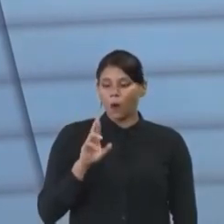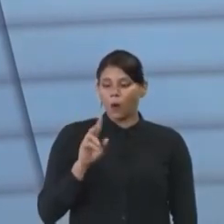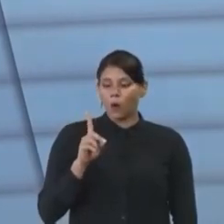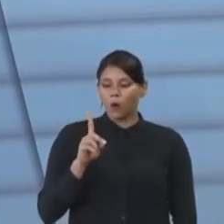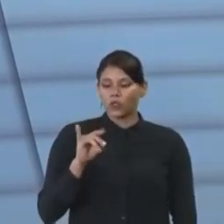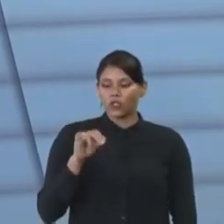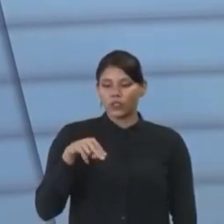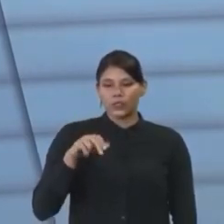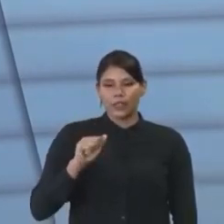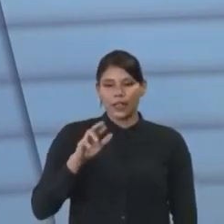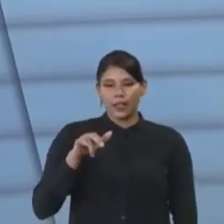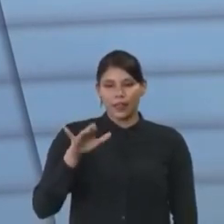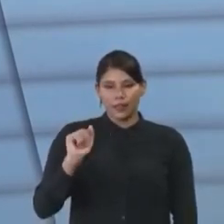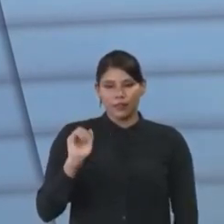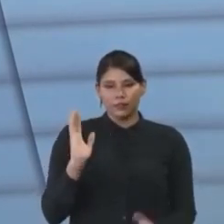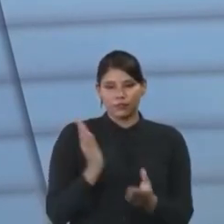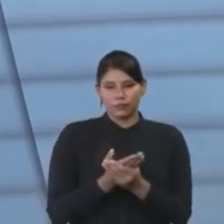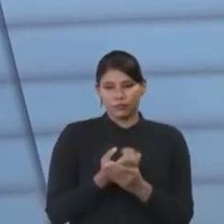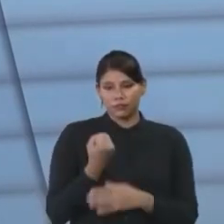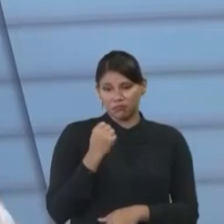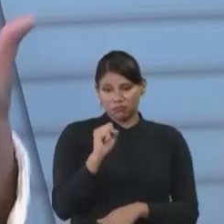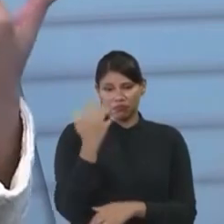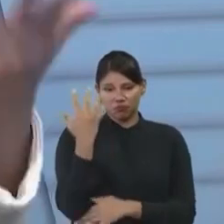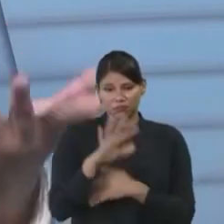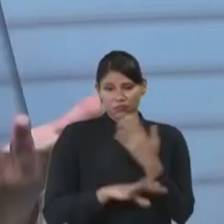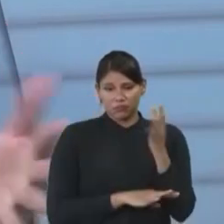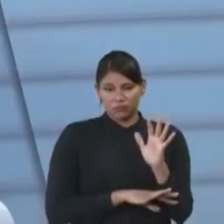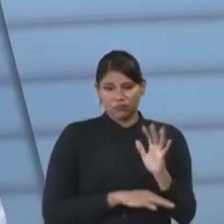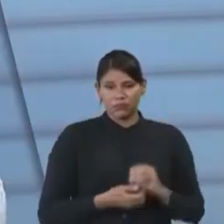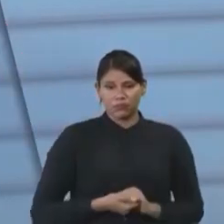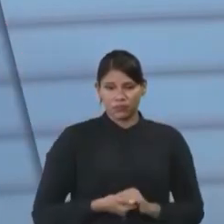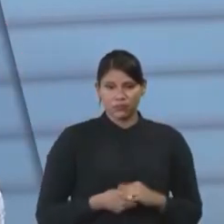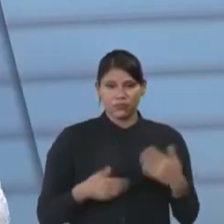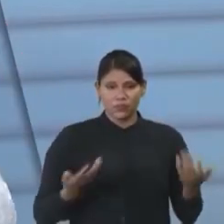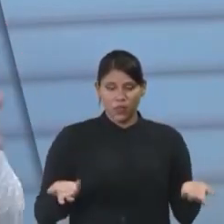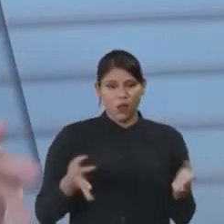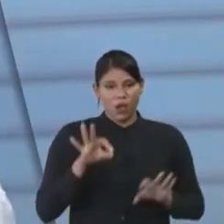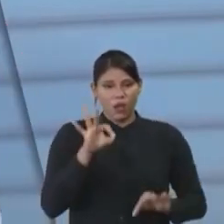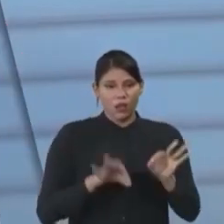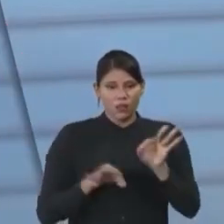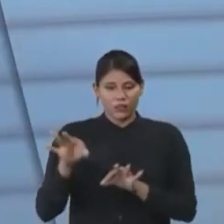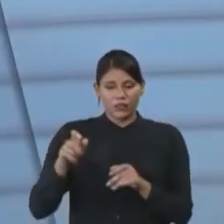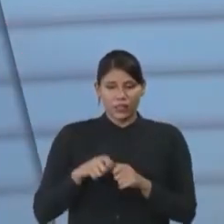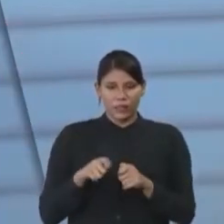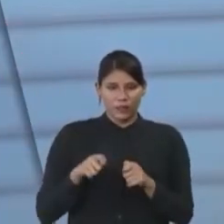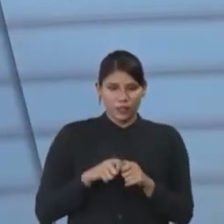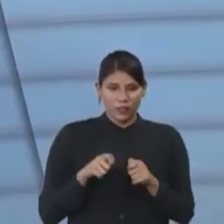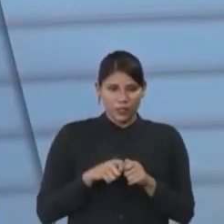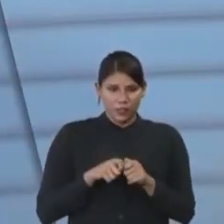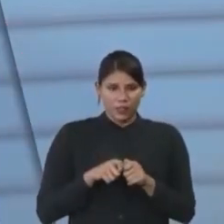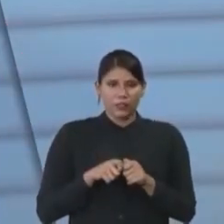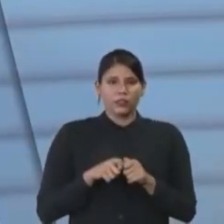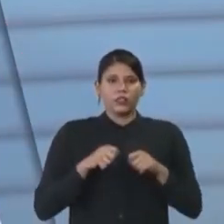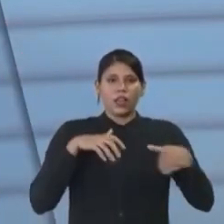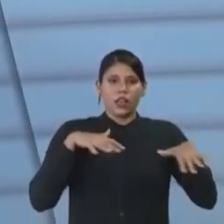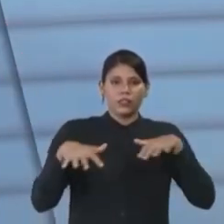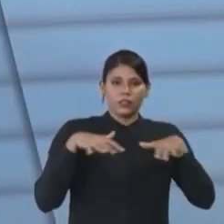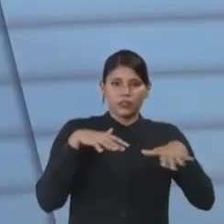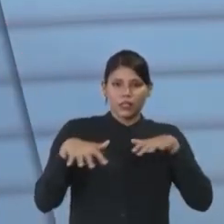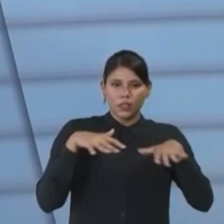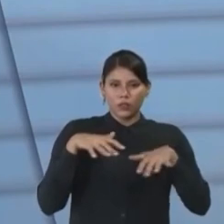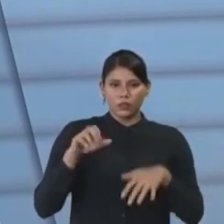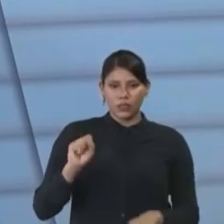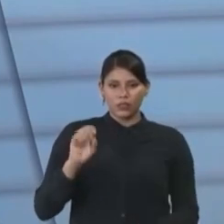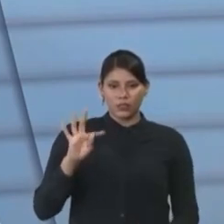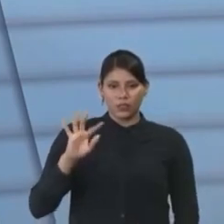questão ambiental. Então, o mapeamento que ela fez de ações que chegaram ao